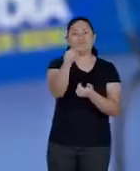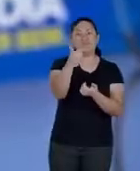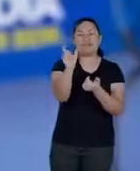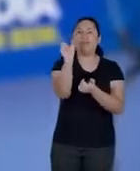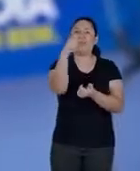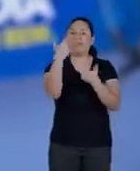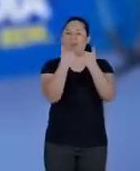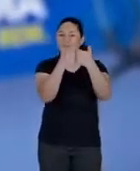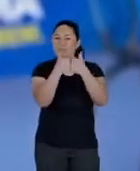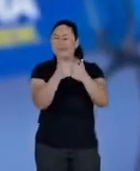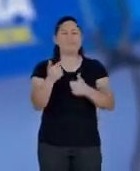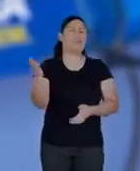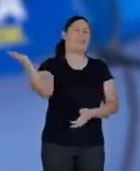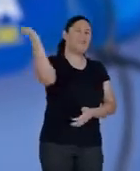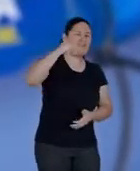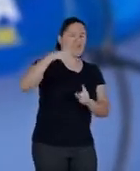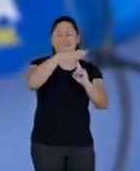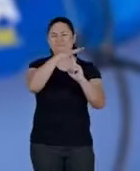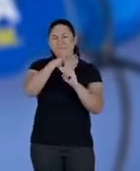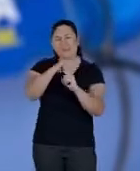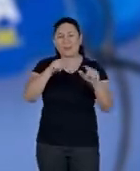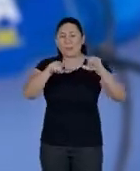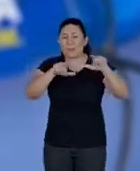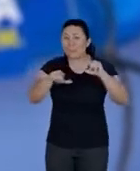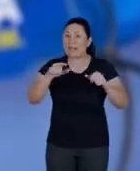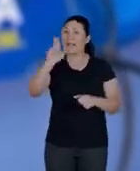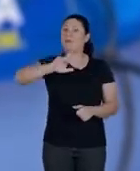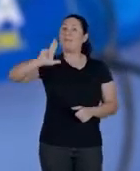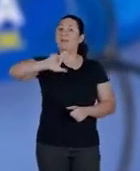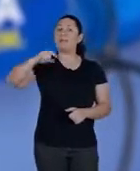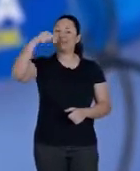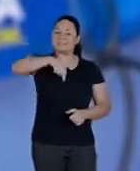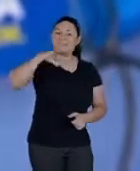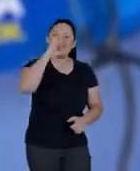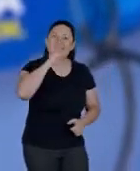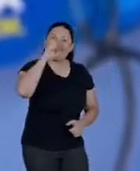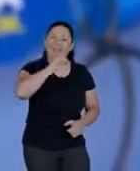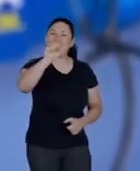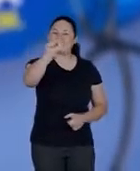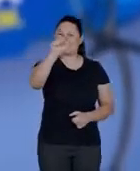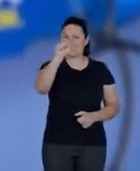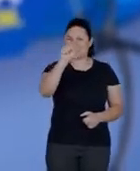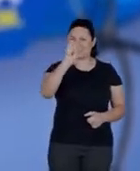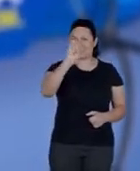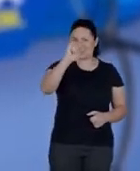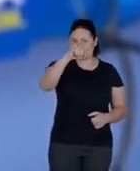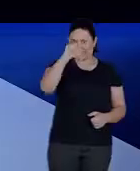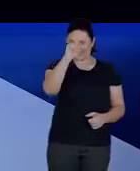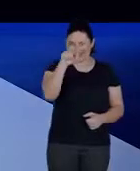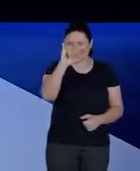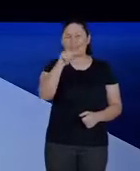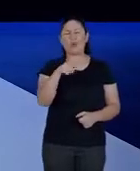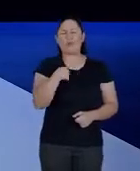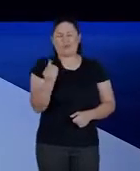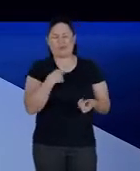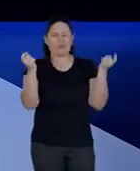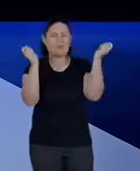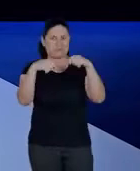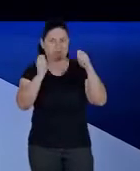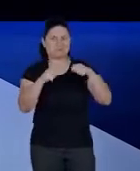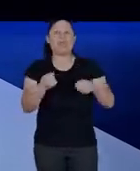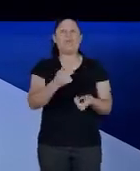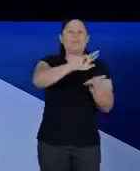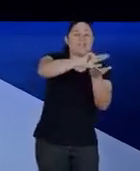sair? Vem para o Mega Feirão de Empregos de Uberlândia neste sábado no Sabiazinho que a gente dá jeito. Milhares de